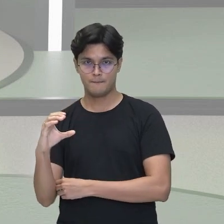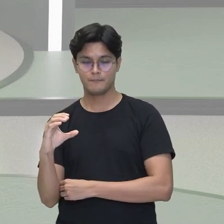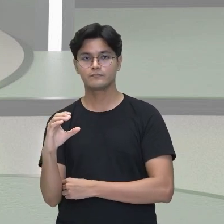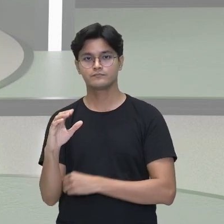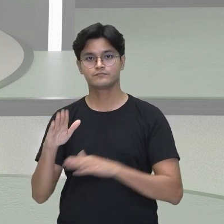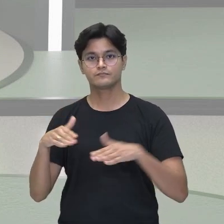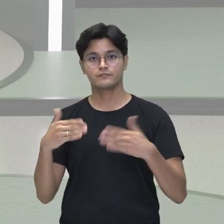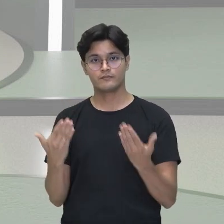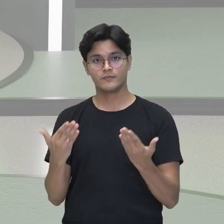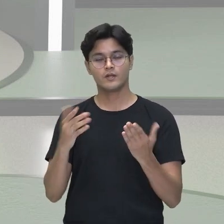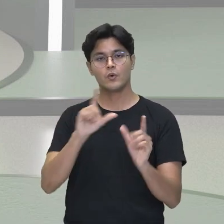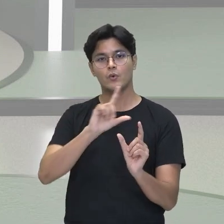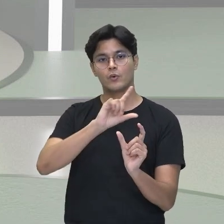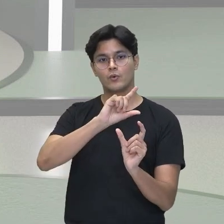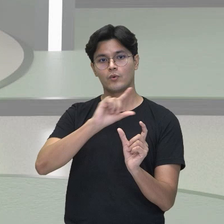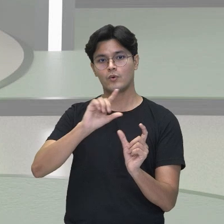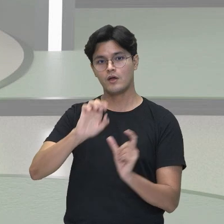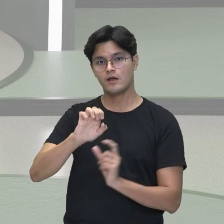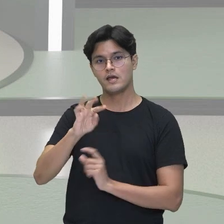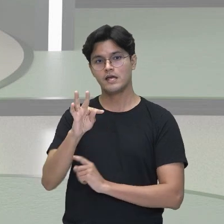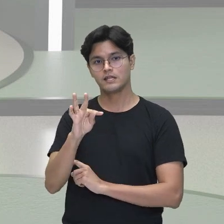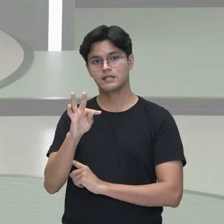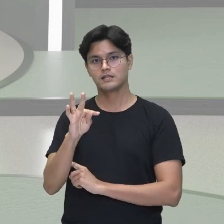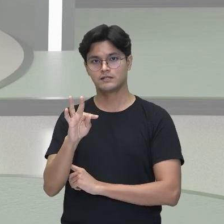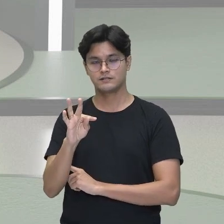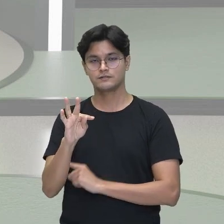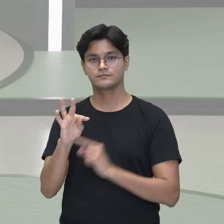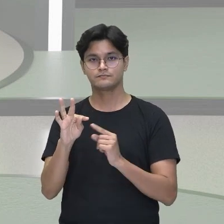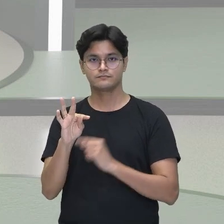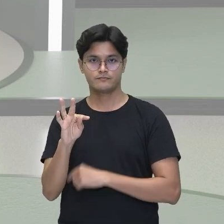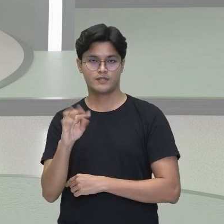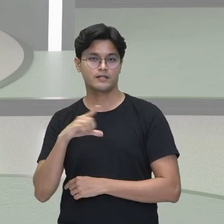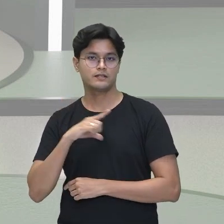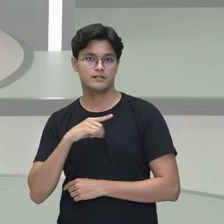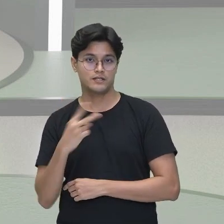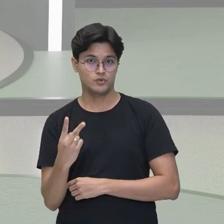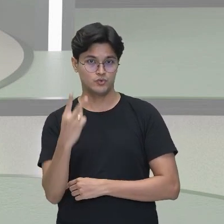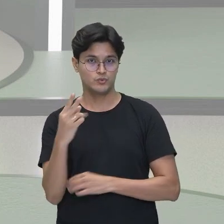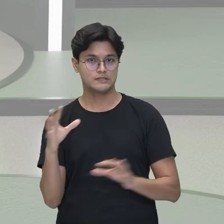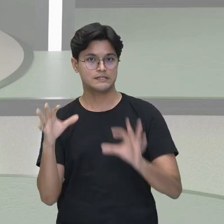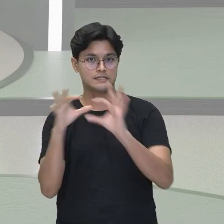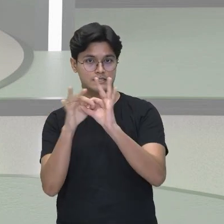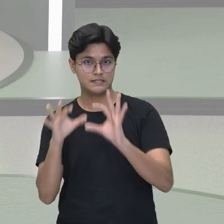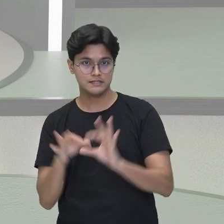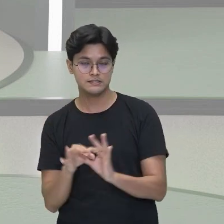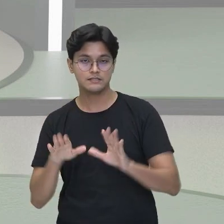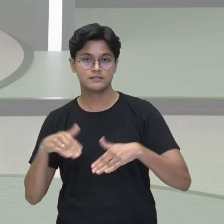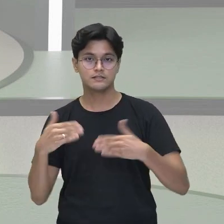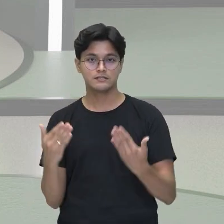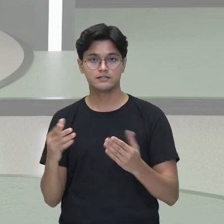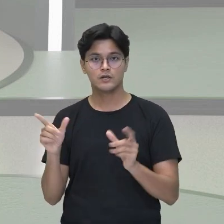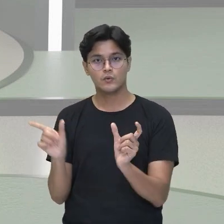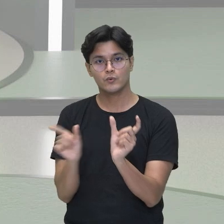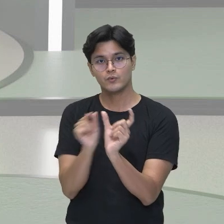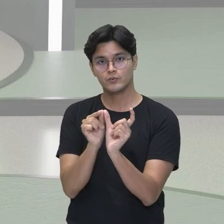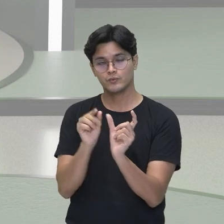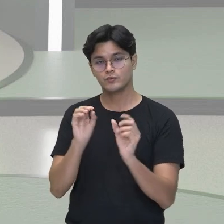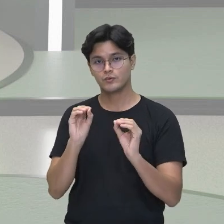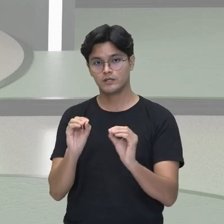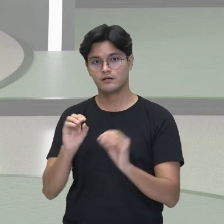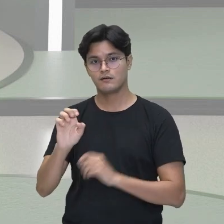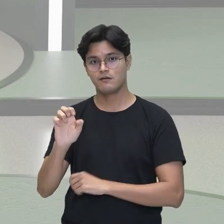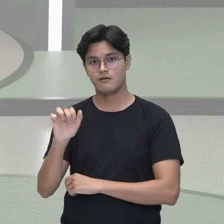é o et, et. Como é uma ligação dupla, o infixo é o em. Como é